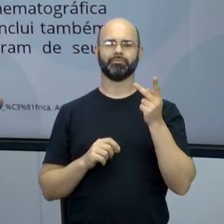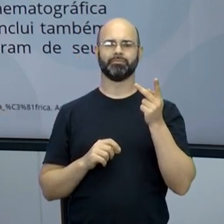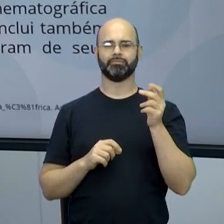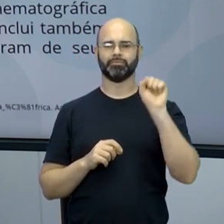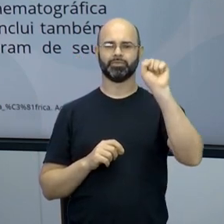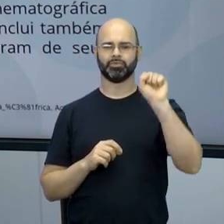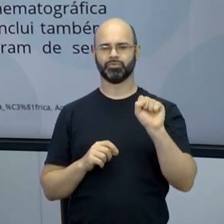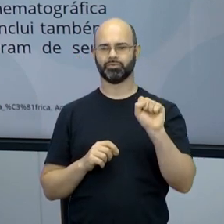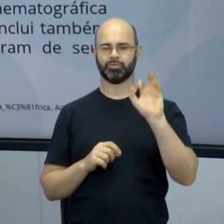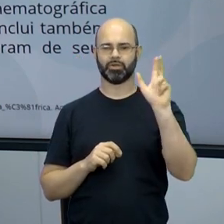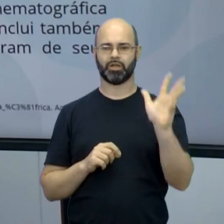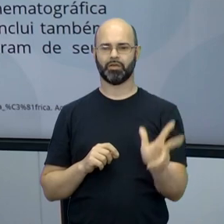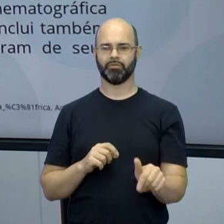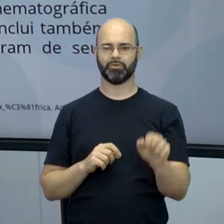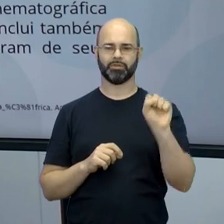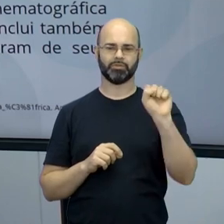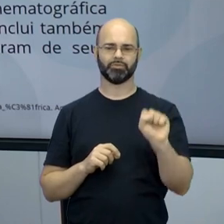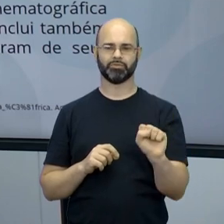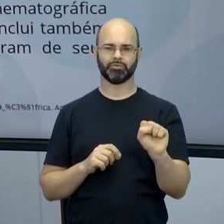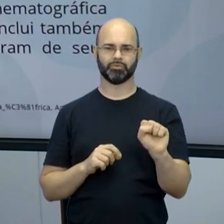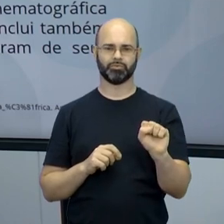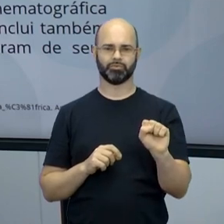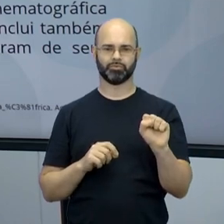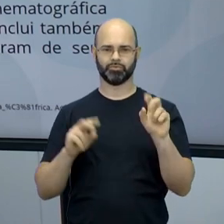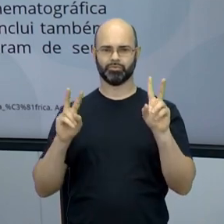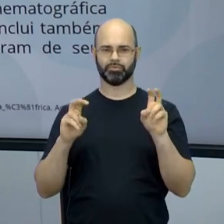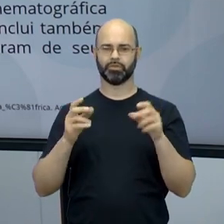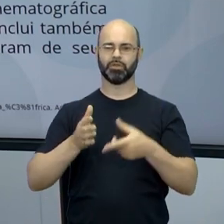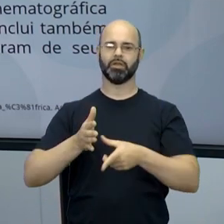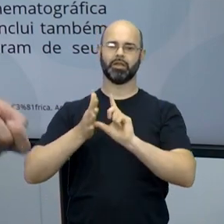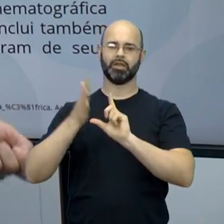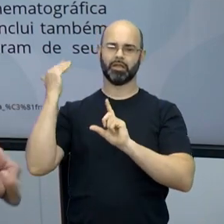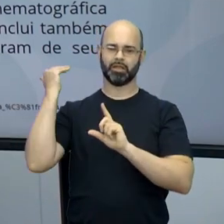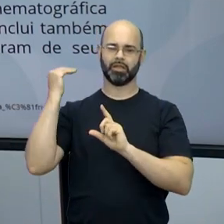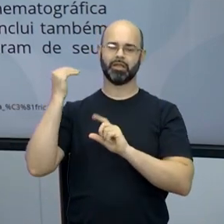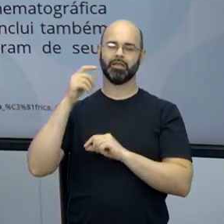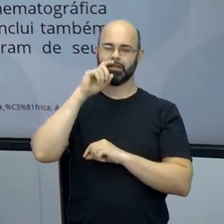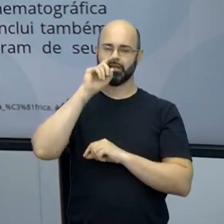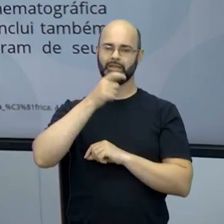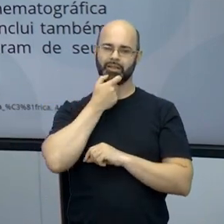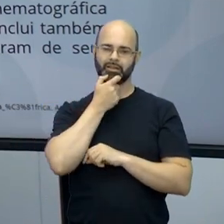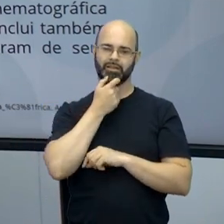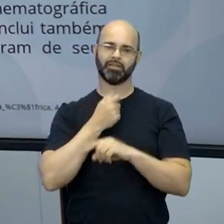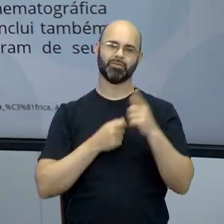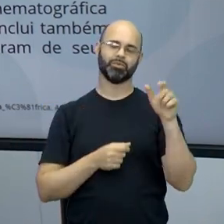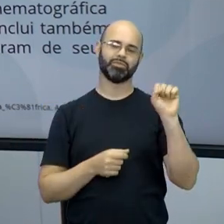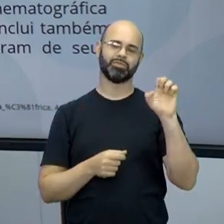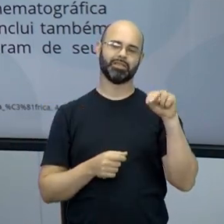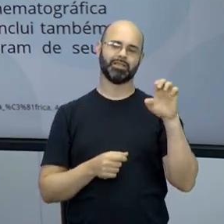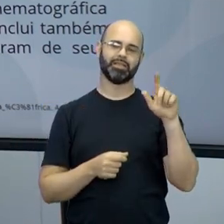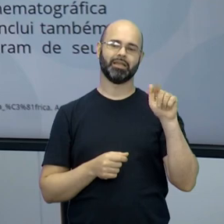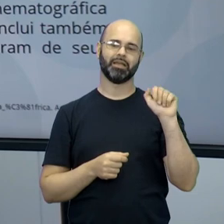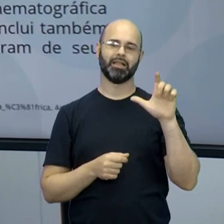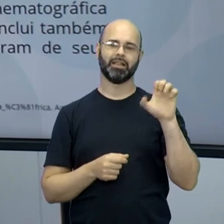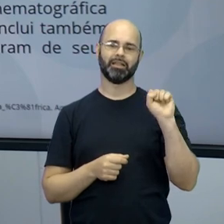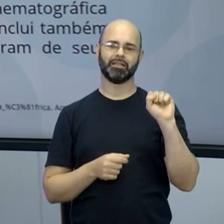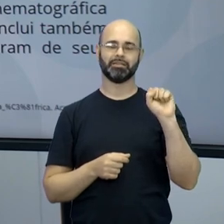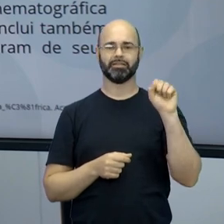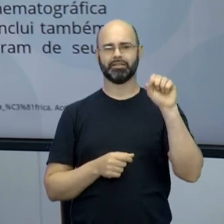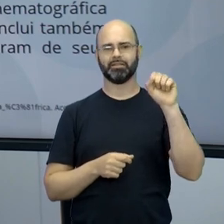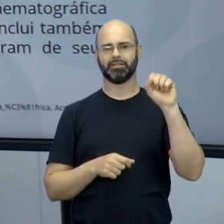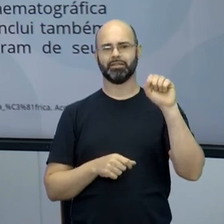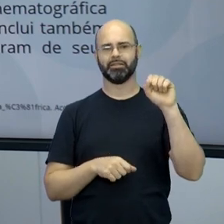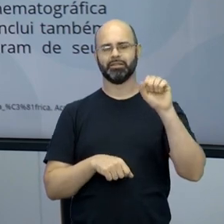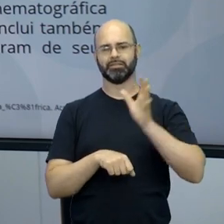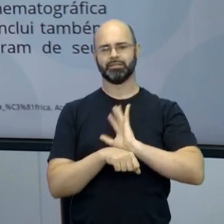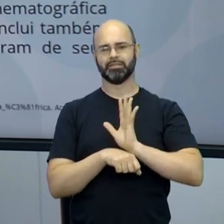sul-africano, era tido como cinema inglês. Cinema senegalês, cinema francês. Então, a partir